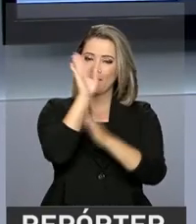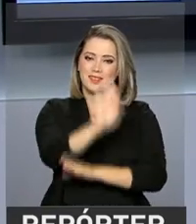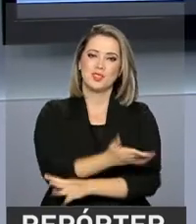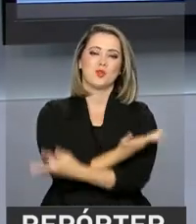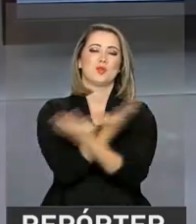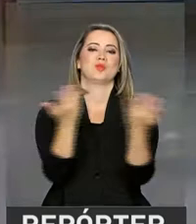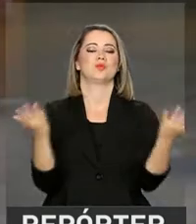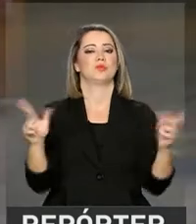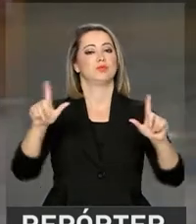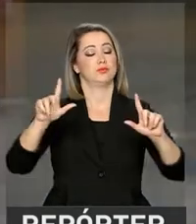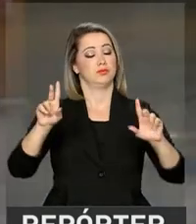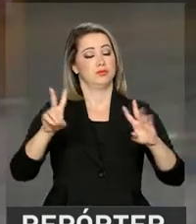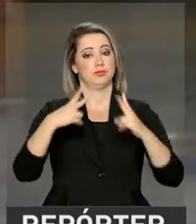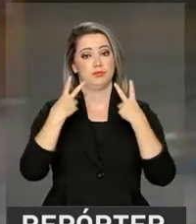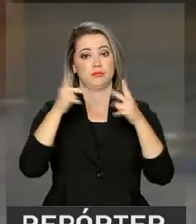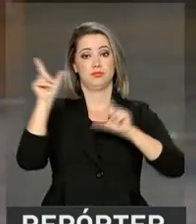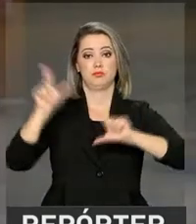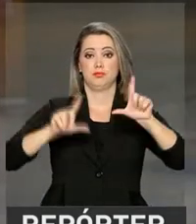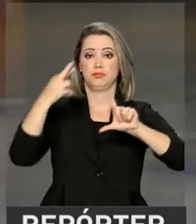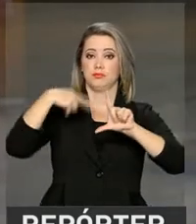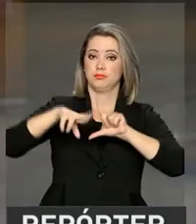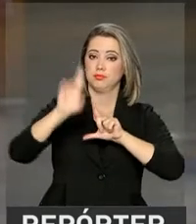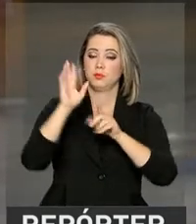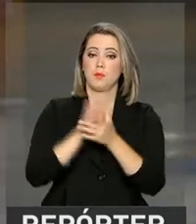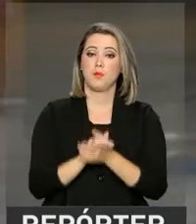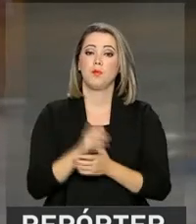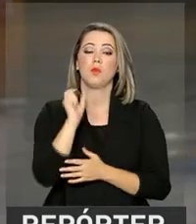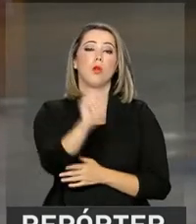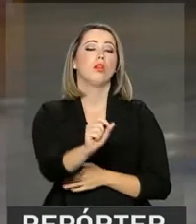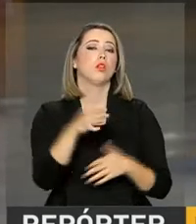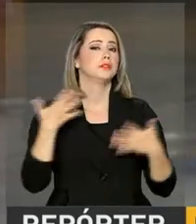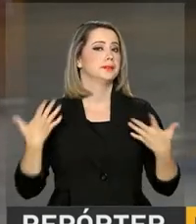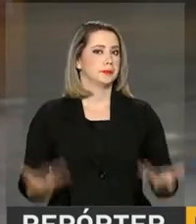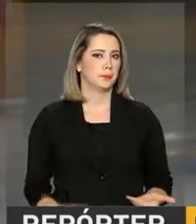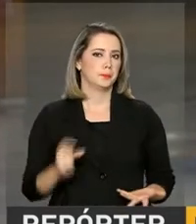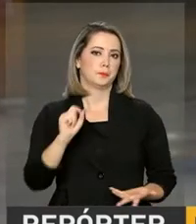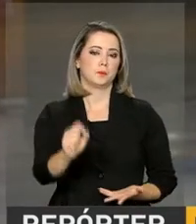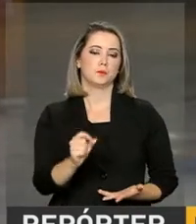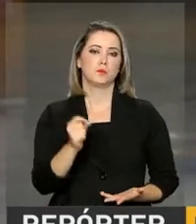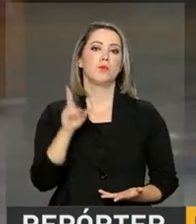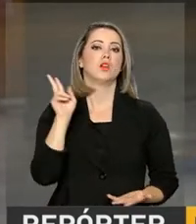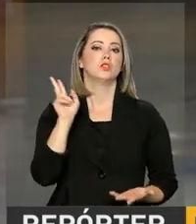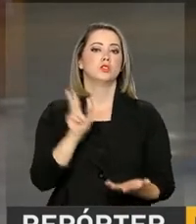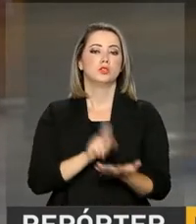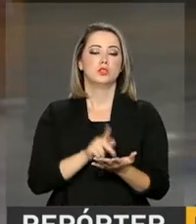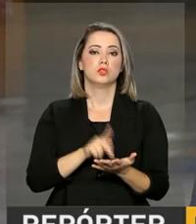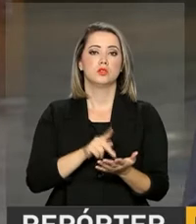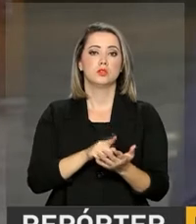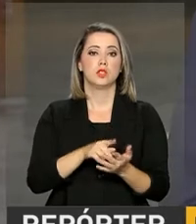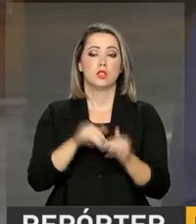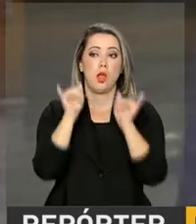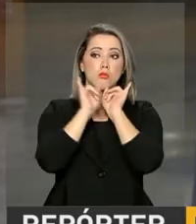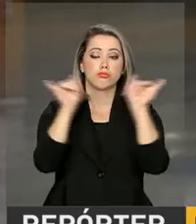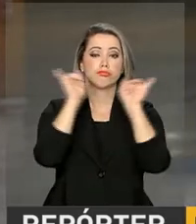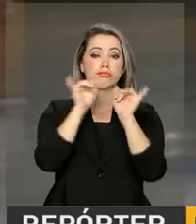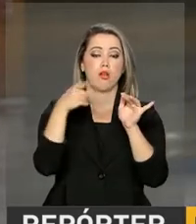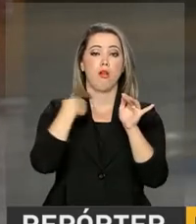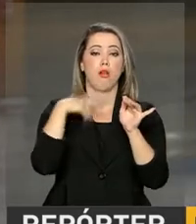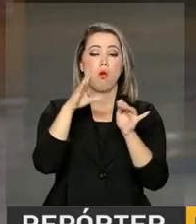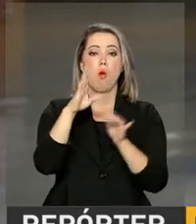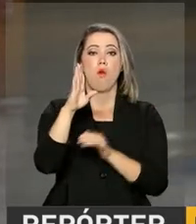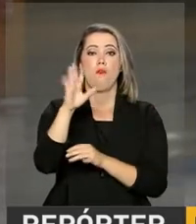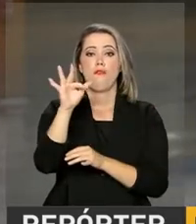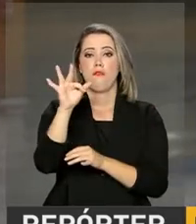Roberto. Boa tarde a todos que nos assistem na TV NBR. Olha, Roberto, na verdade o Boletim Focus já vem há algumas